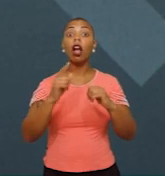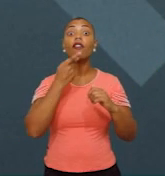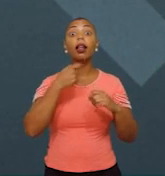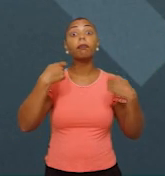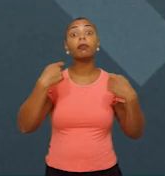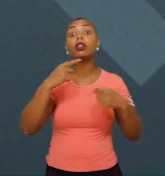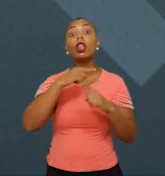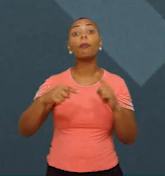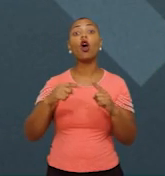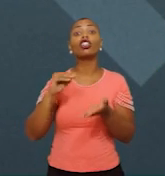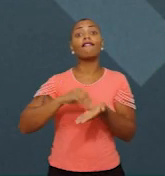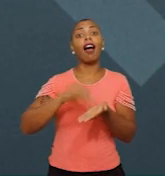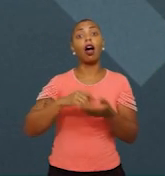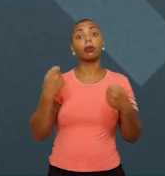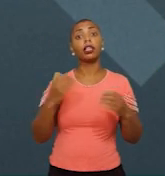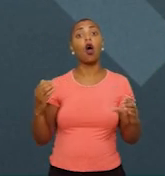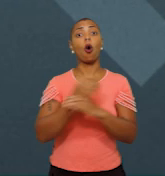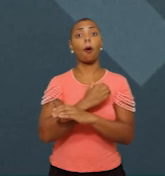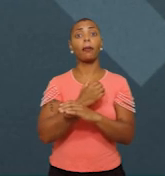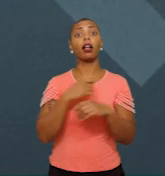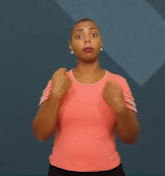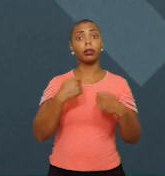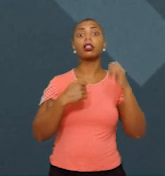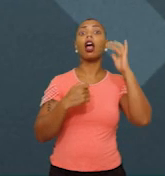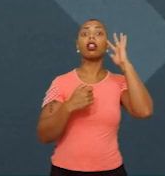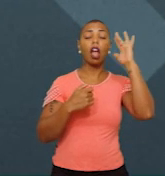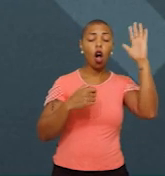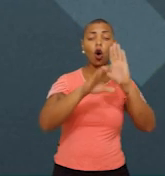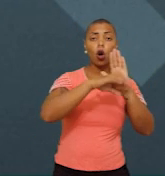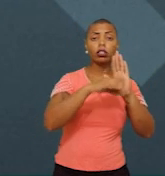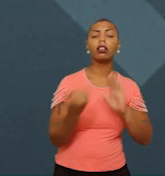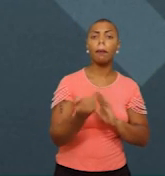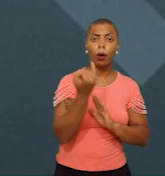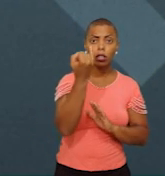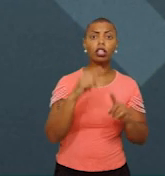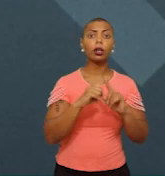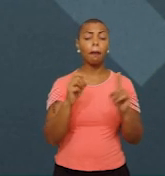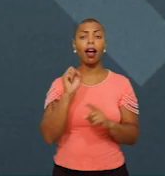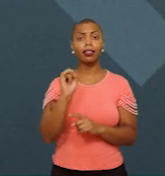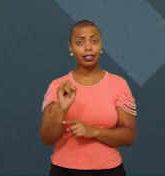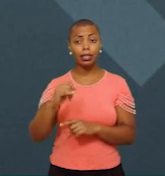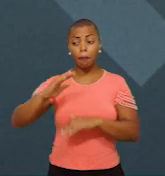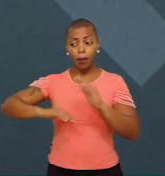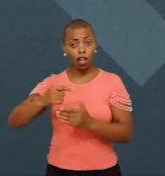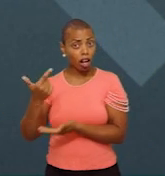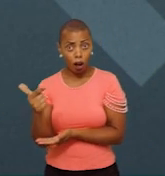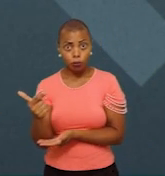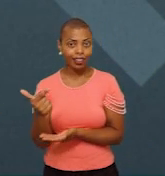Ela tem que ter a dimensão teórico-conceitual, é muito importante, mas se ela não tiver a dimensão prática,